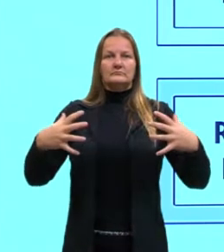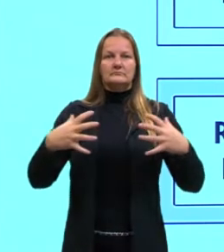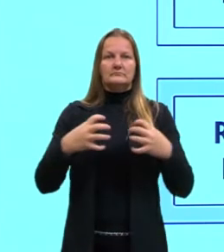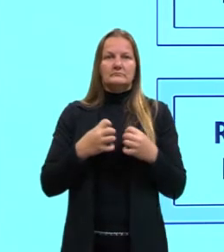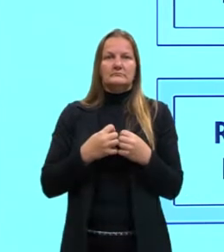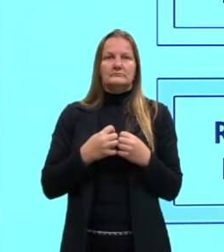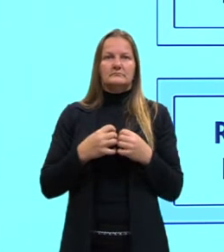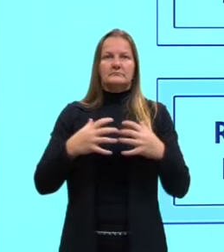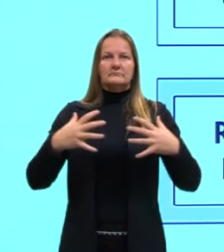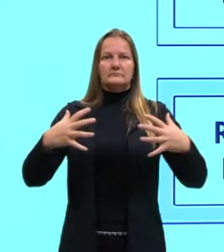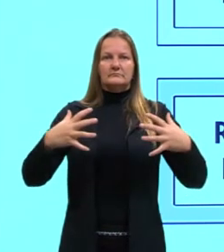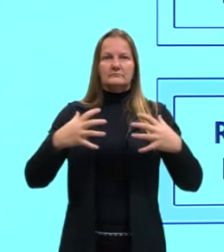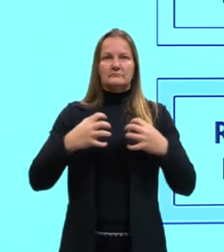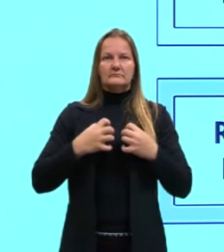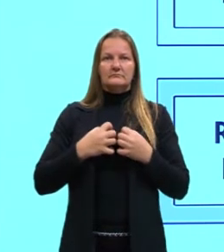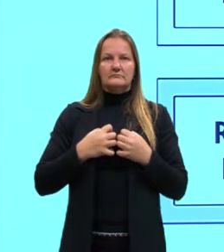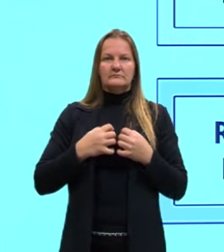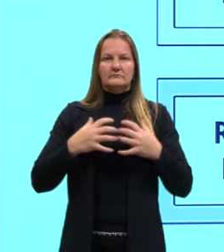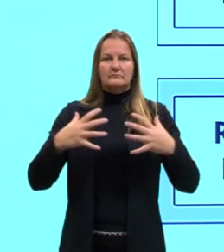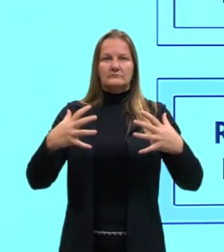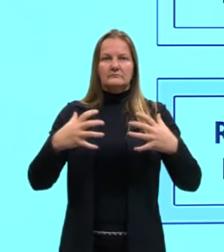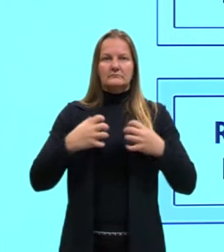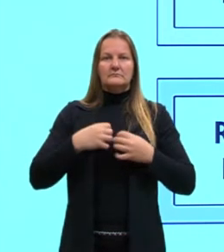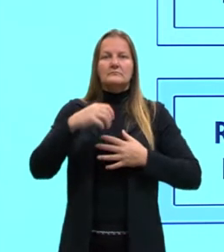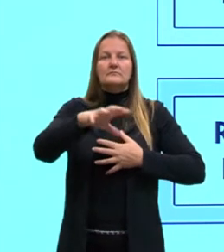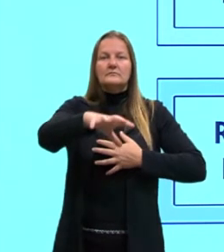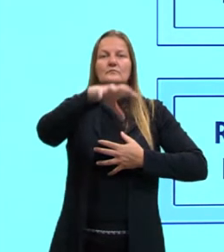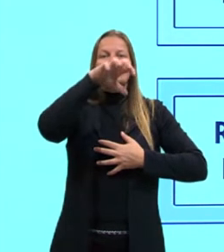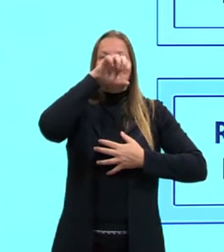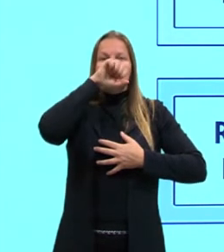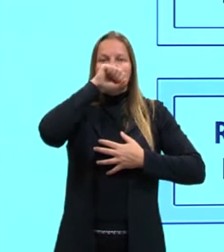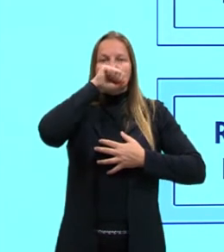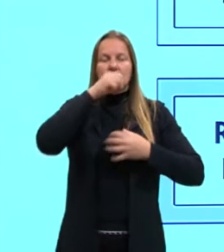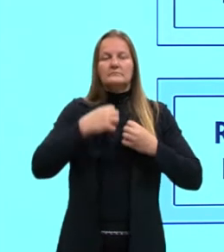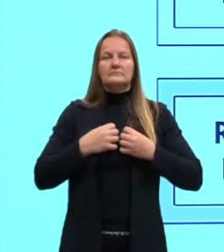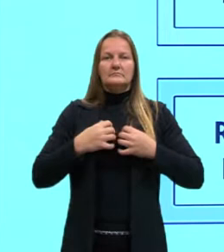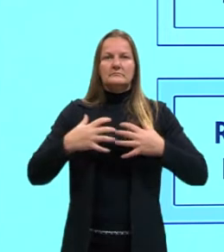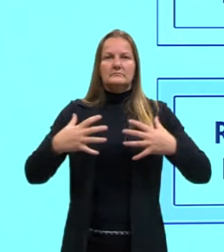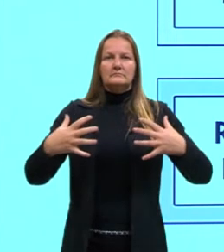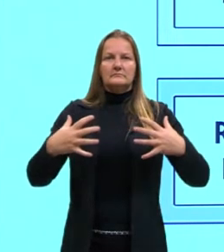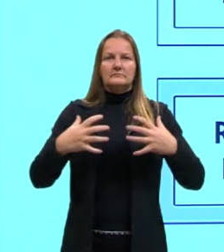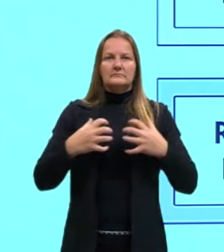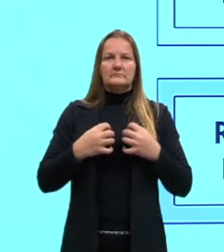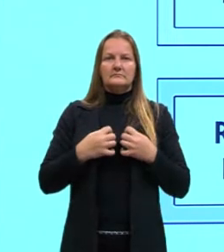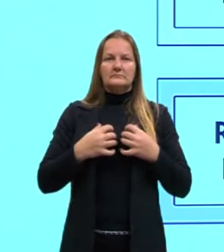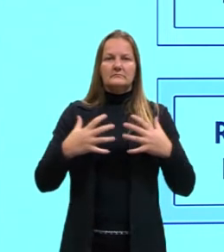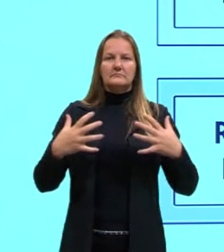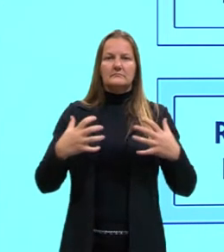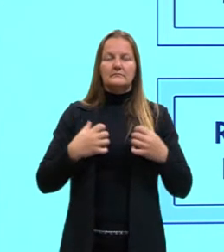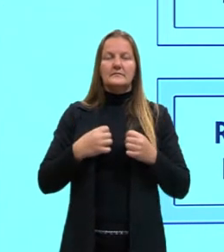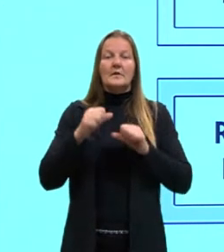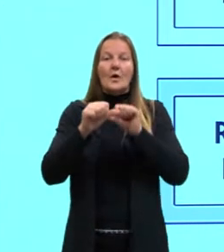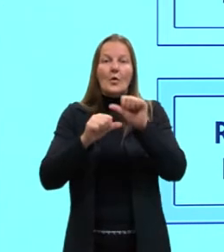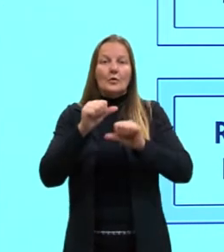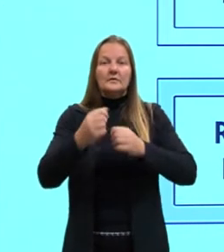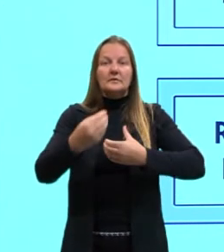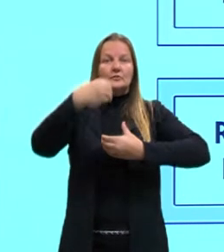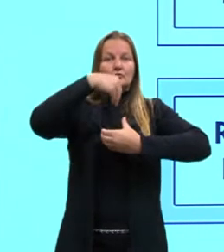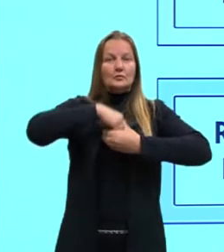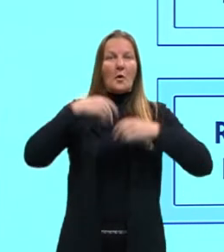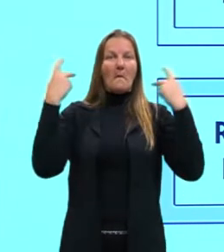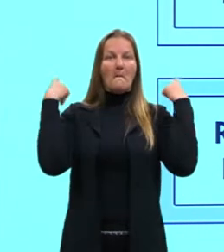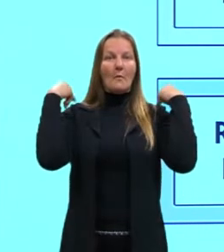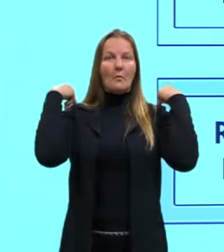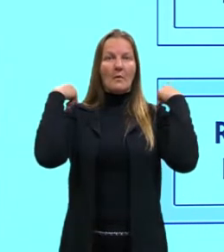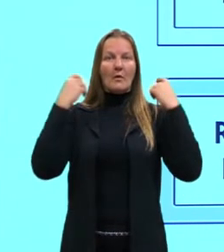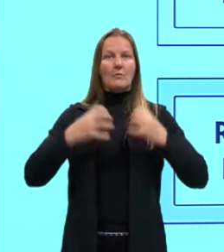mais difundida informação. Que é o processo respiratório que as trocas gasosas acontecem nos pulmões.